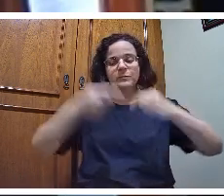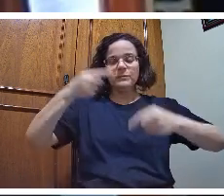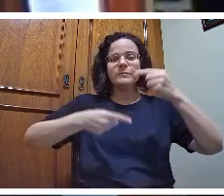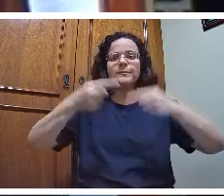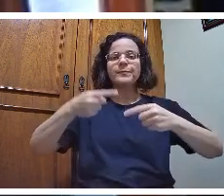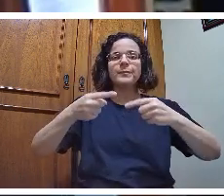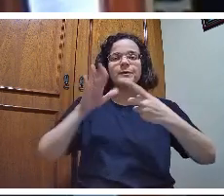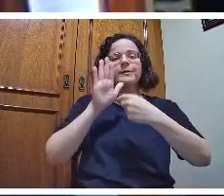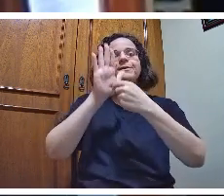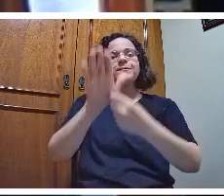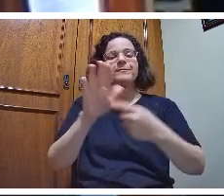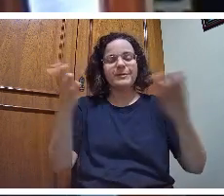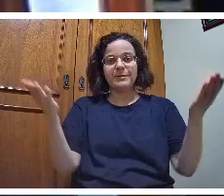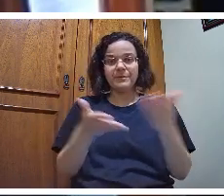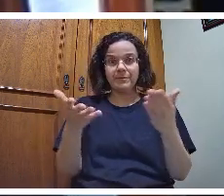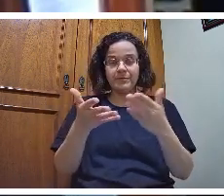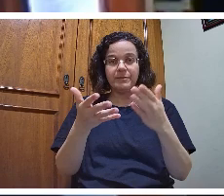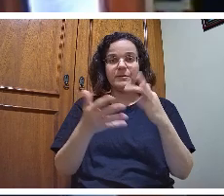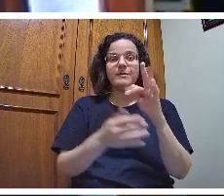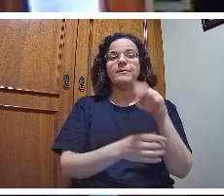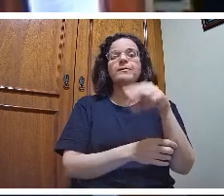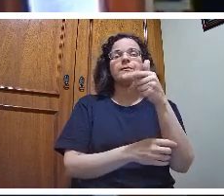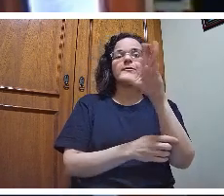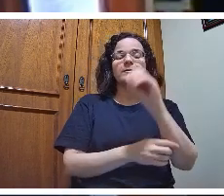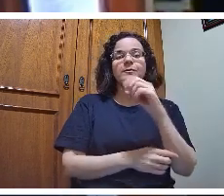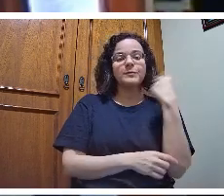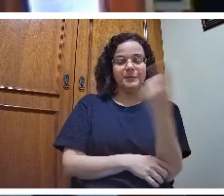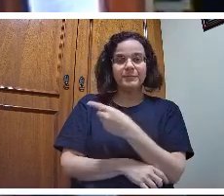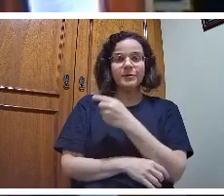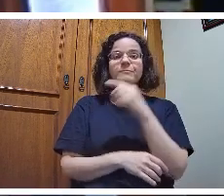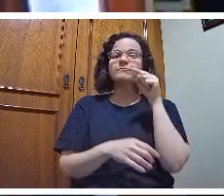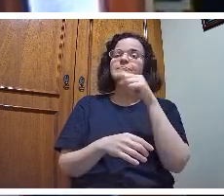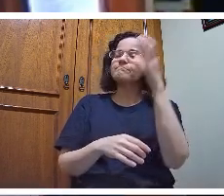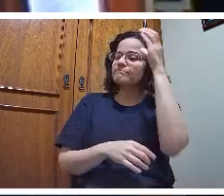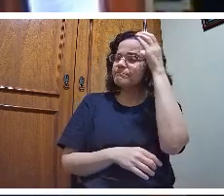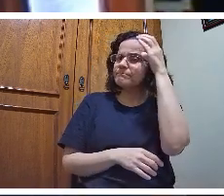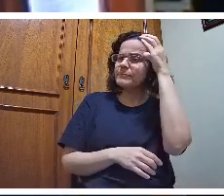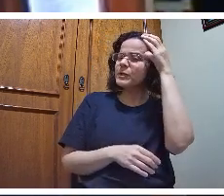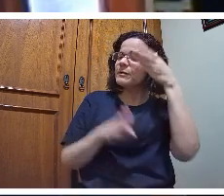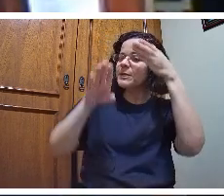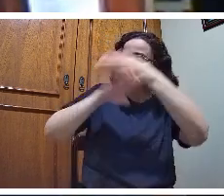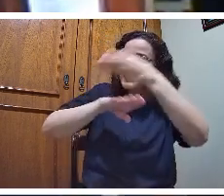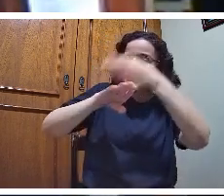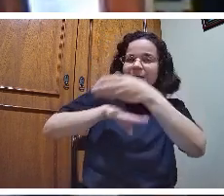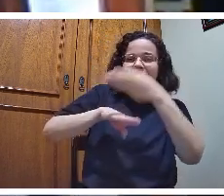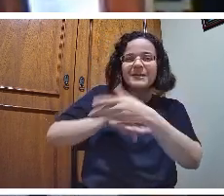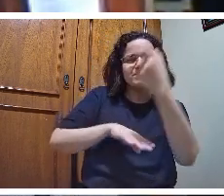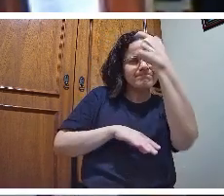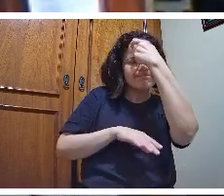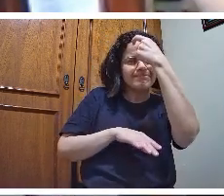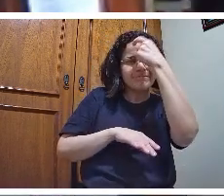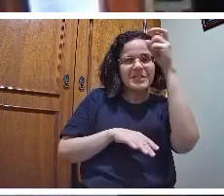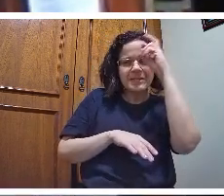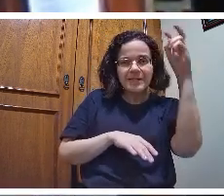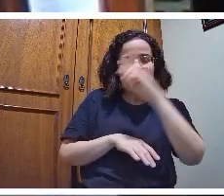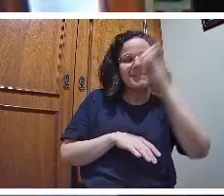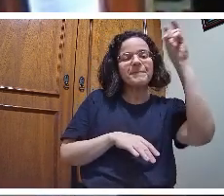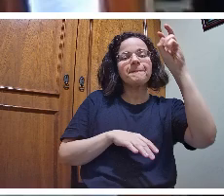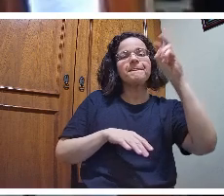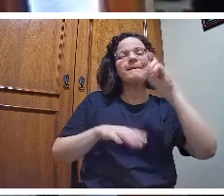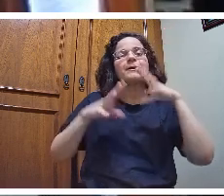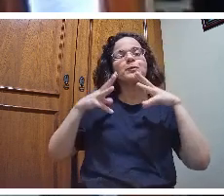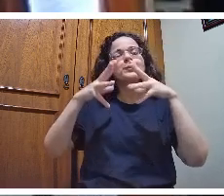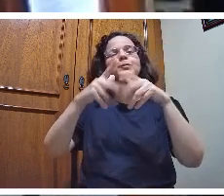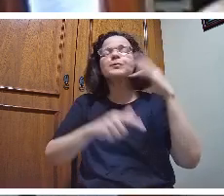conscientizar é agir nas mentes é agir na inteligência é agir no teórico para que o aluno seja